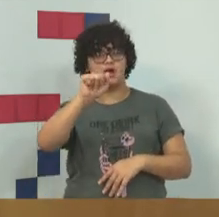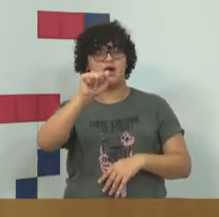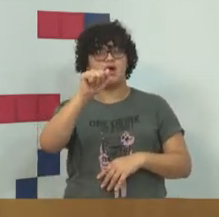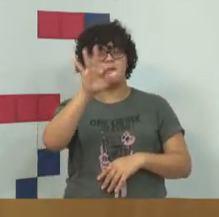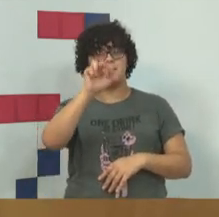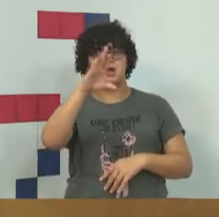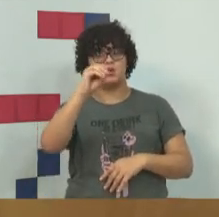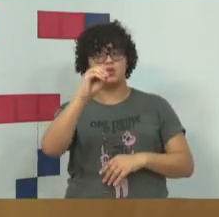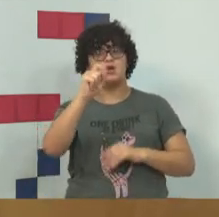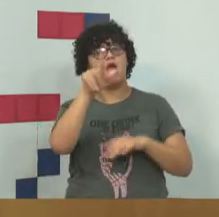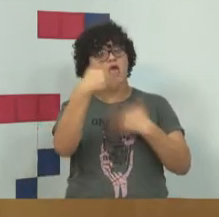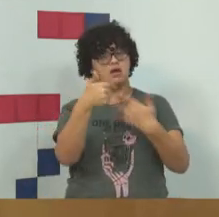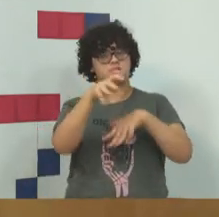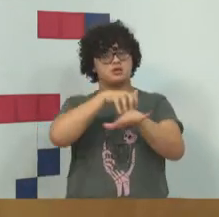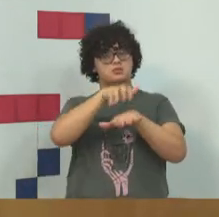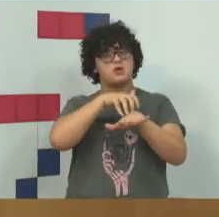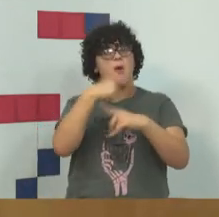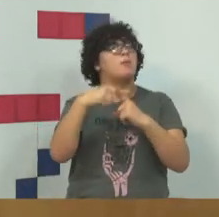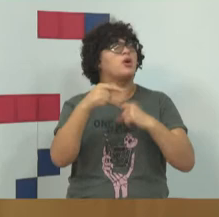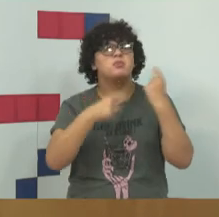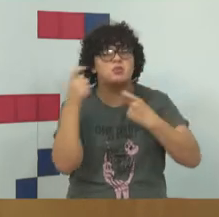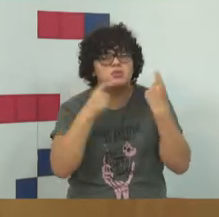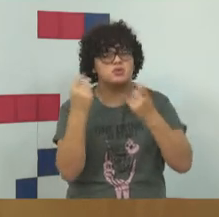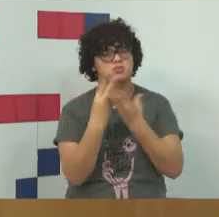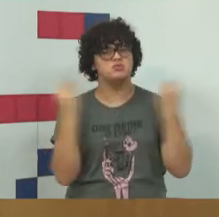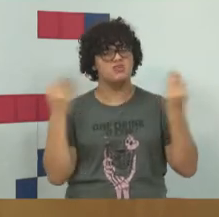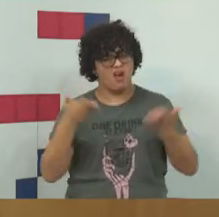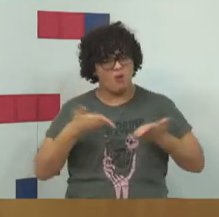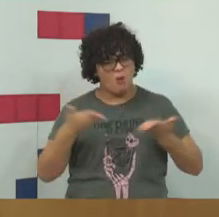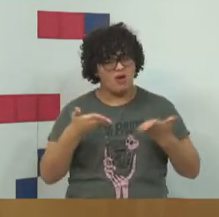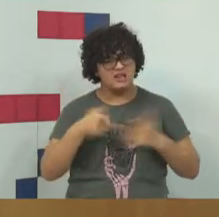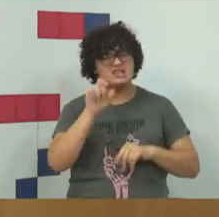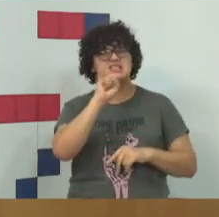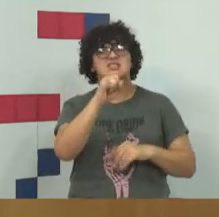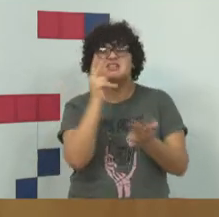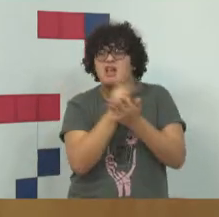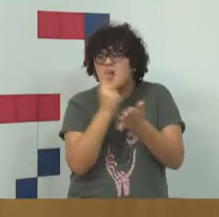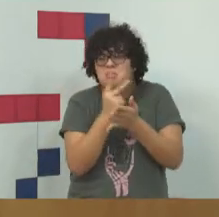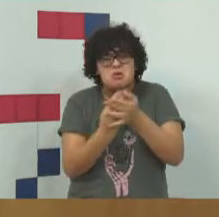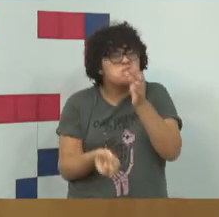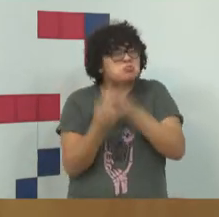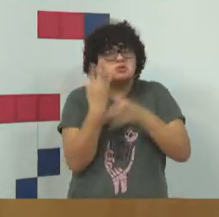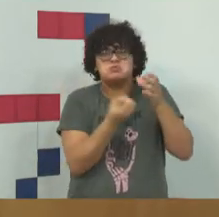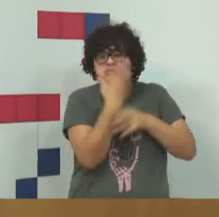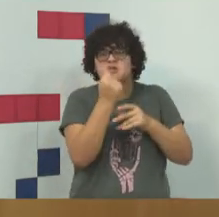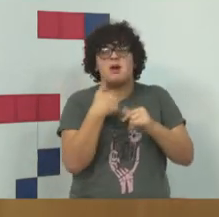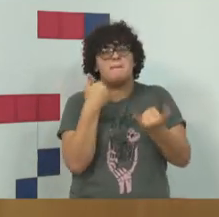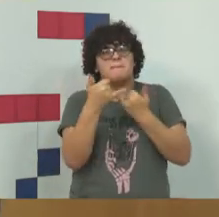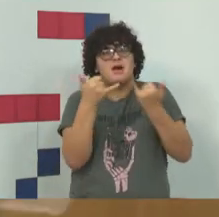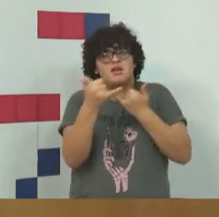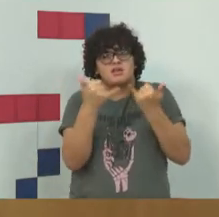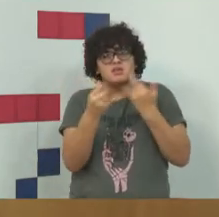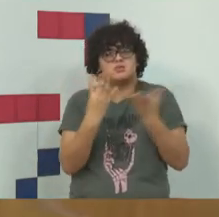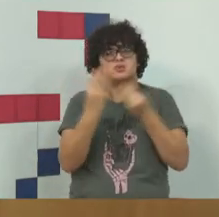por que tanta preocupação com as fake news agora, se elas sempre existiram? Parece que está tendo mais repercussão por causa